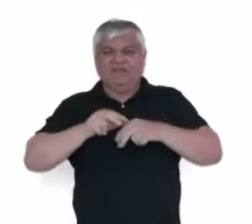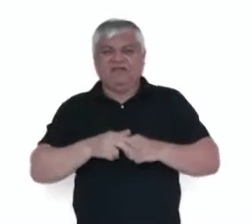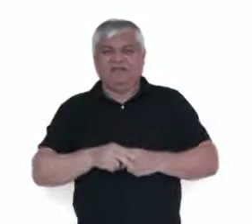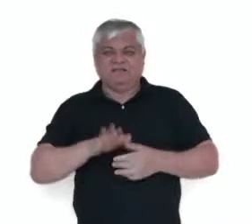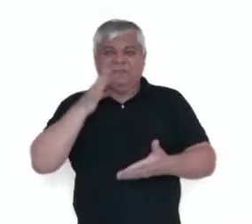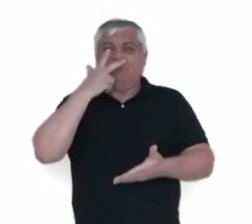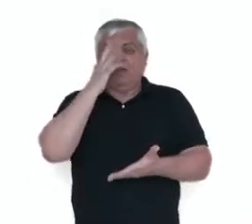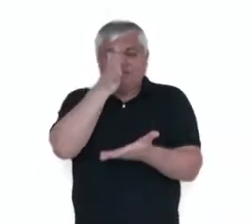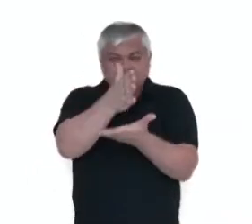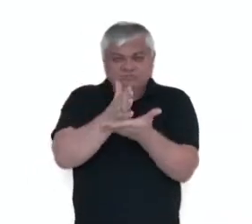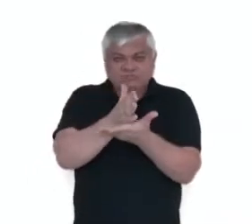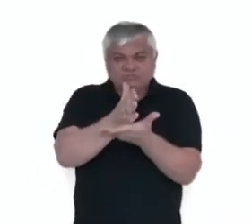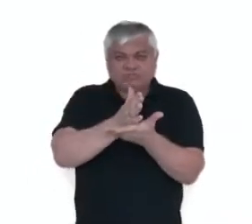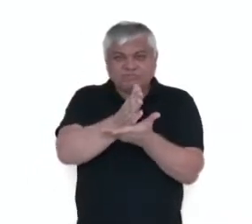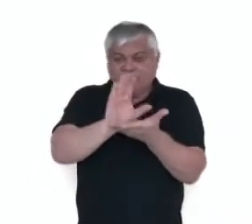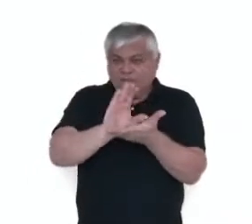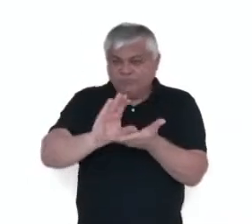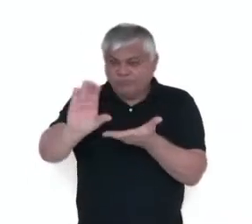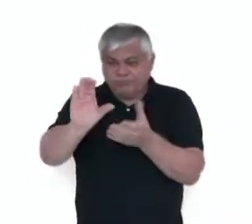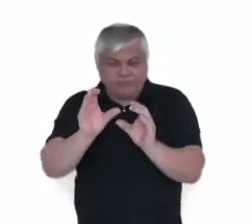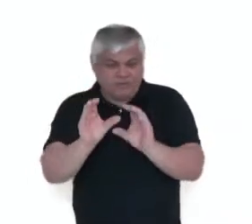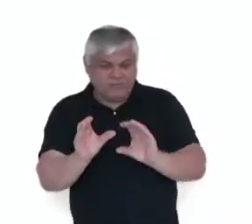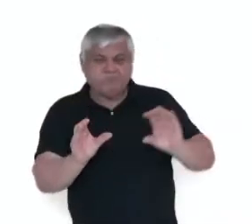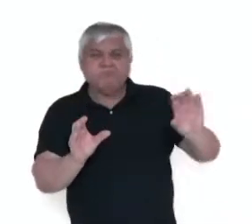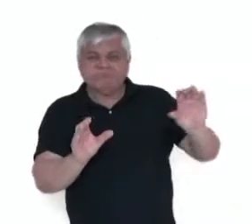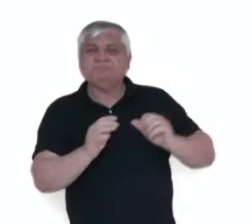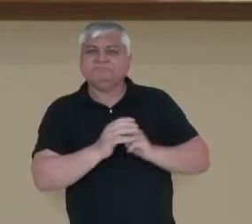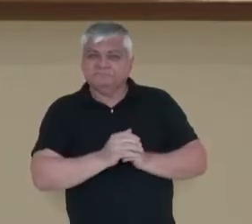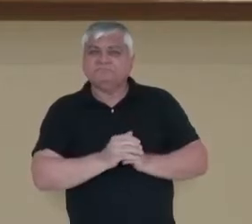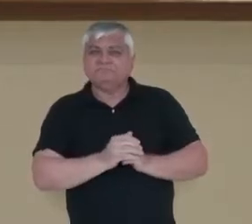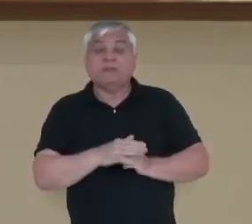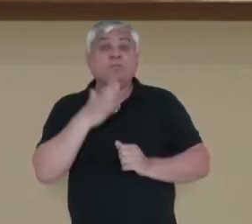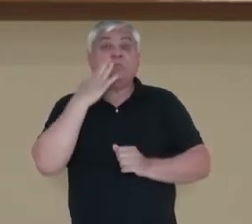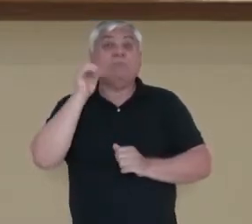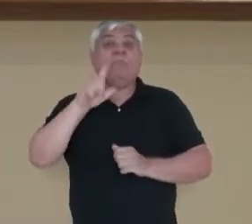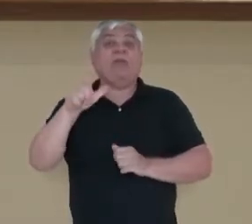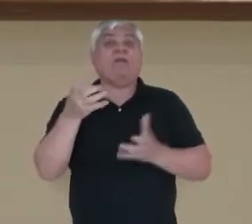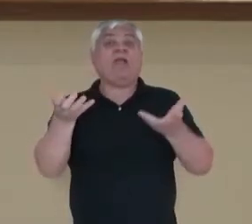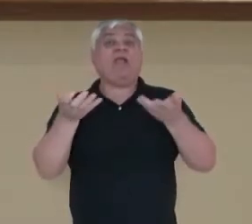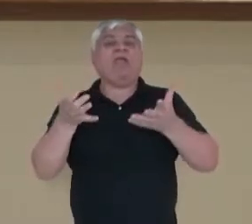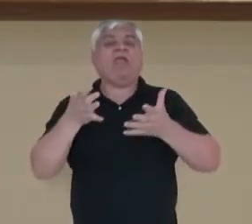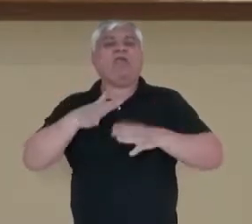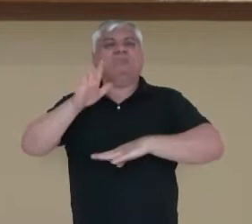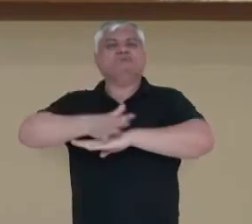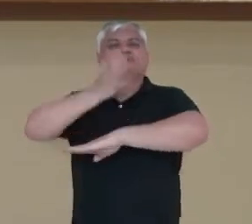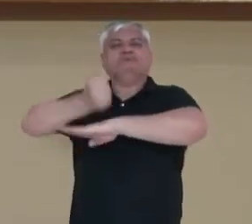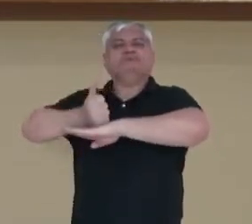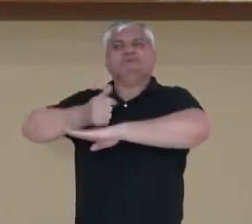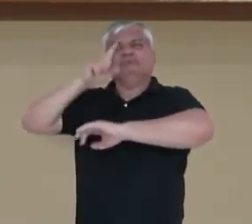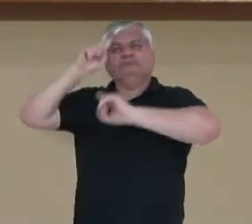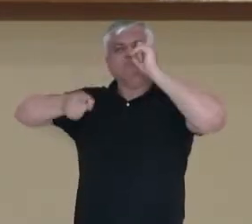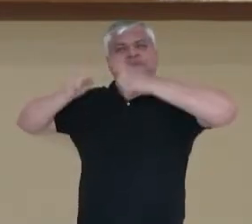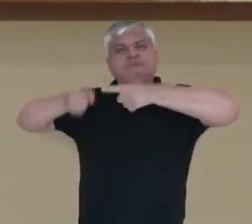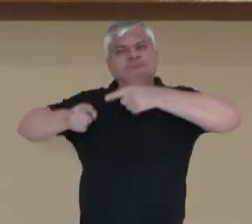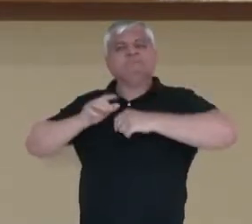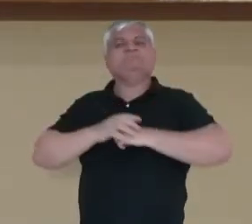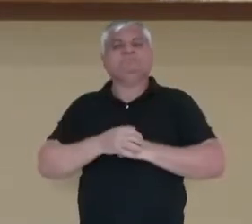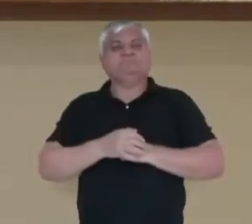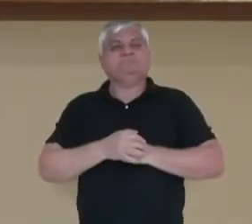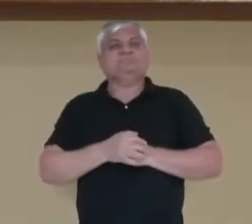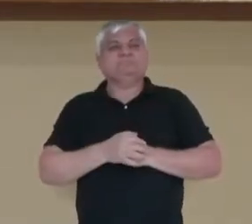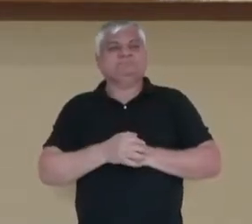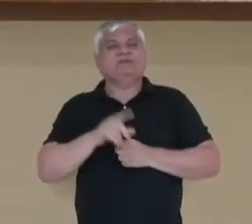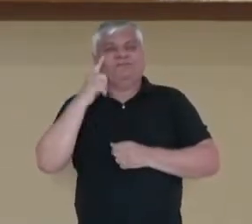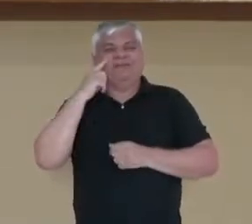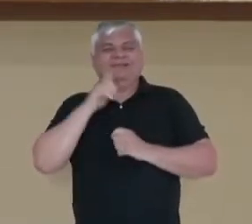divisão do território do Congo, onde os belgas vão impor o seu domínio no continente africano e uma representação de